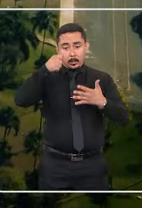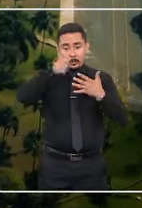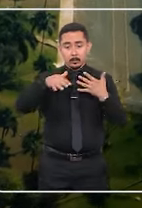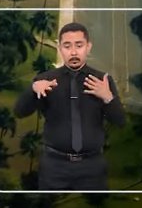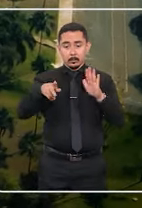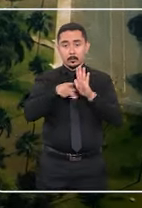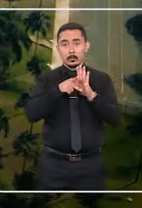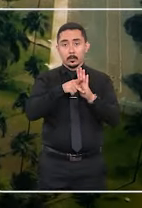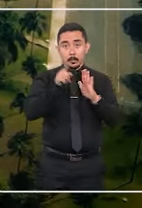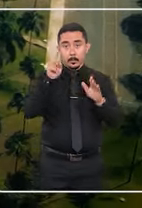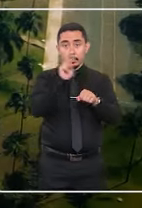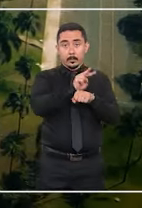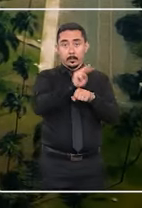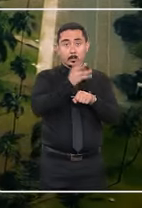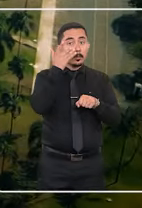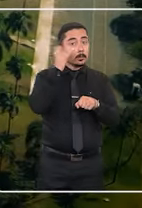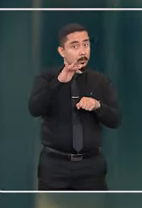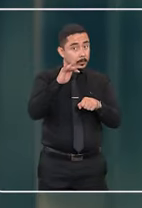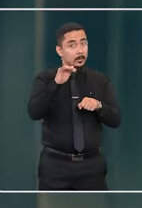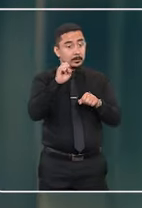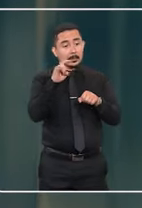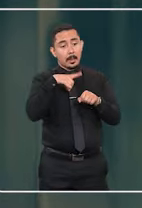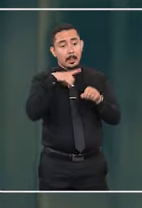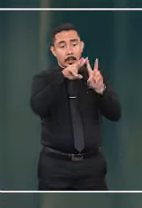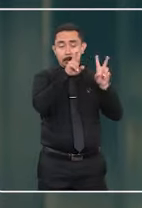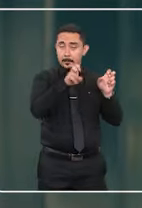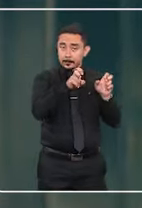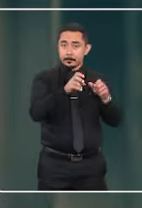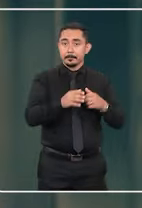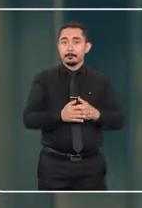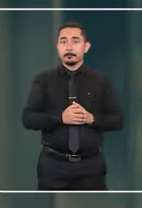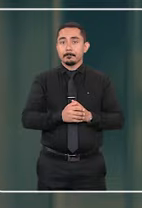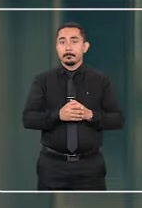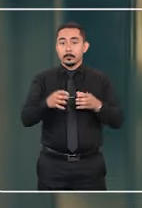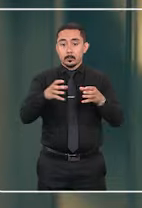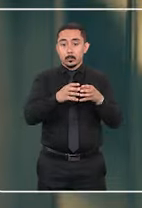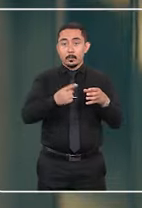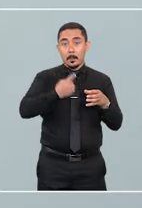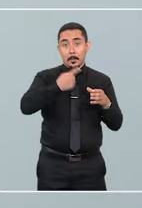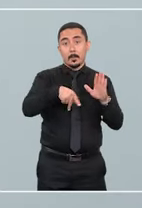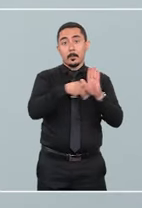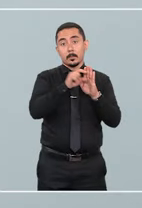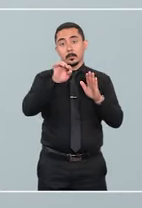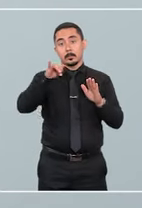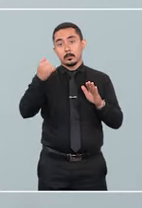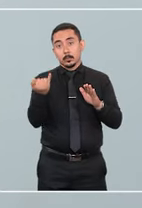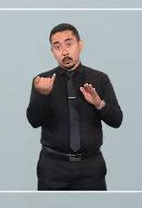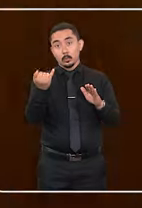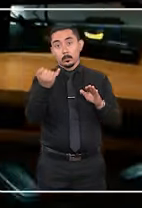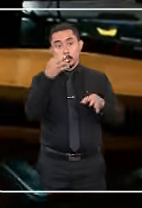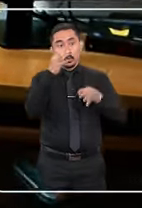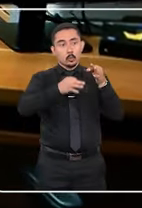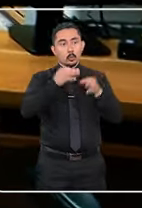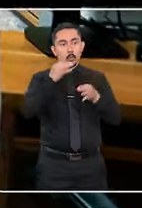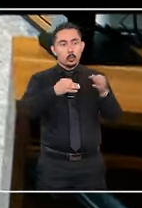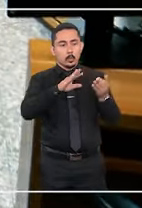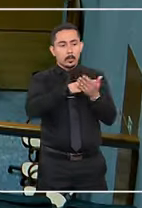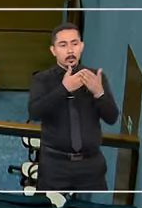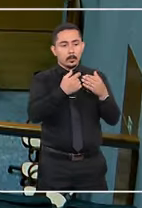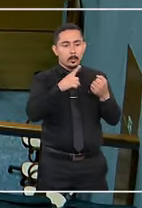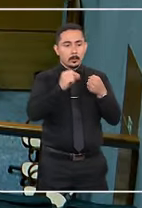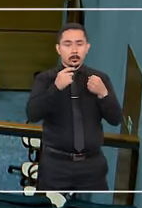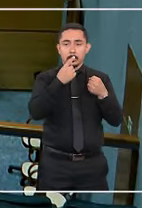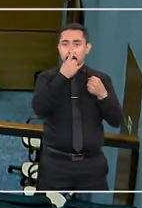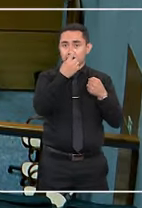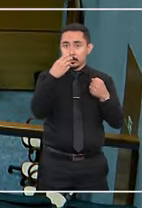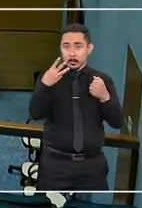Justiça tem jurisprudência para garantir a proteção da criança nesse novo cenário. A primeira turma do STJ julgou,